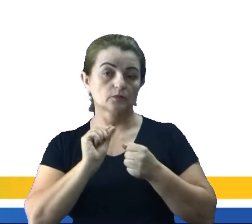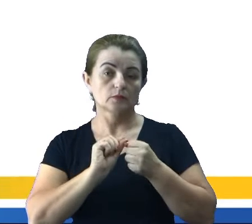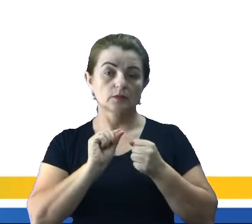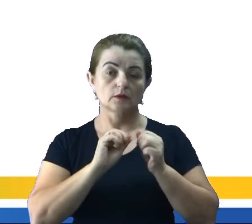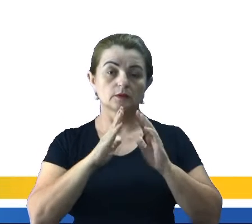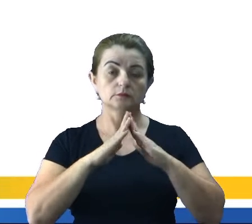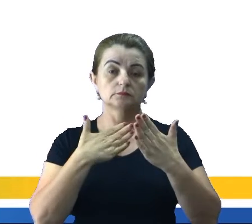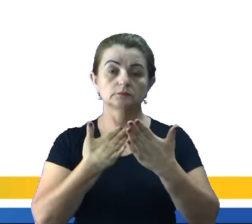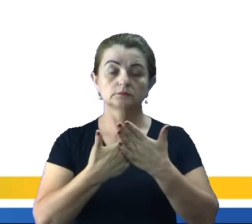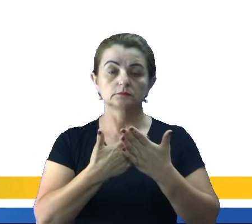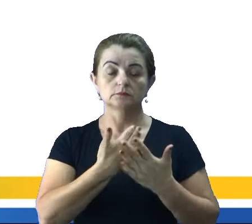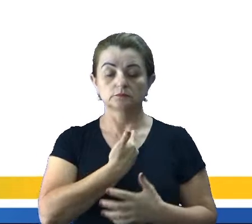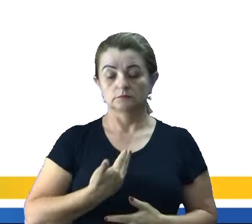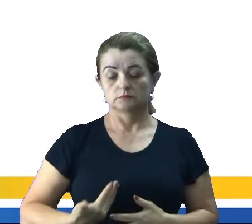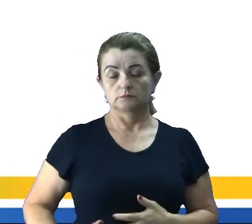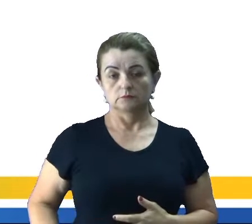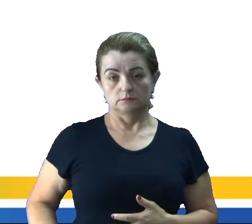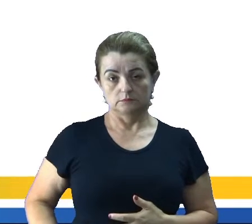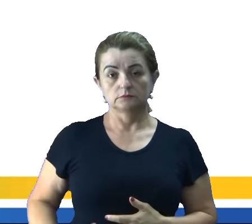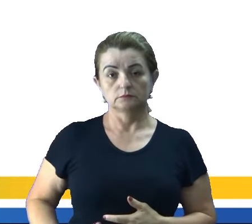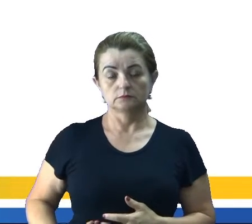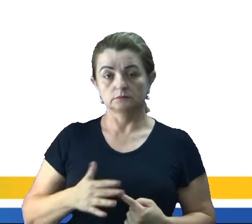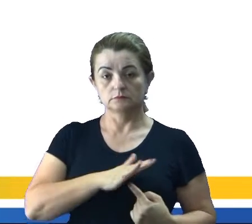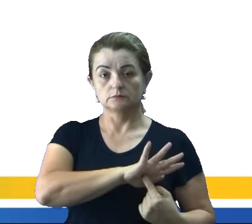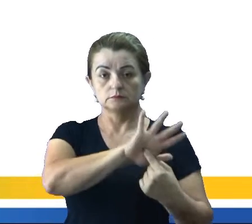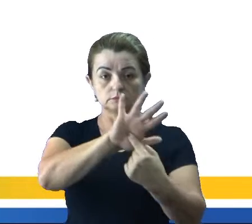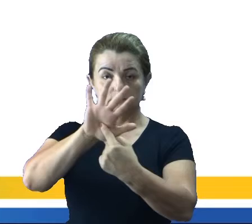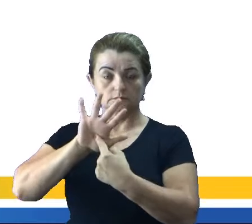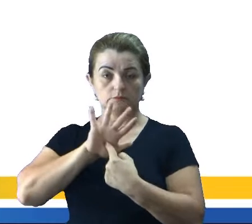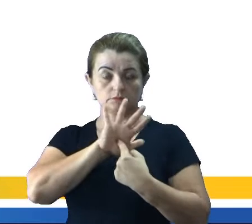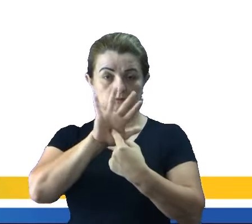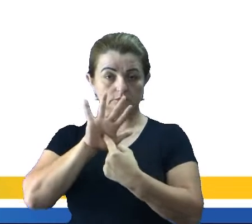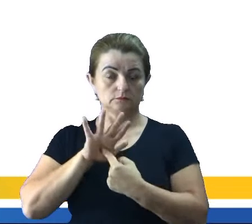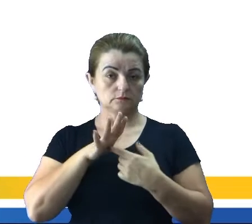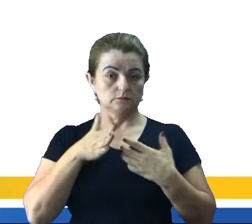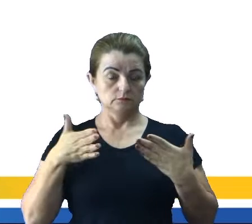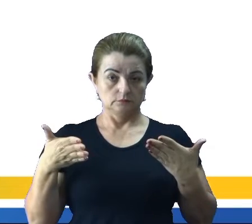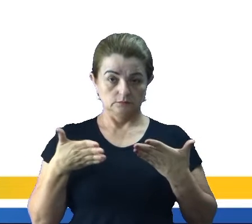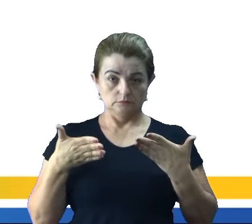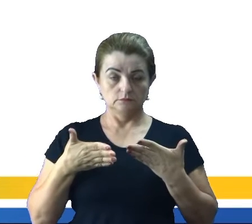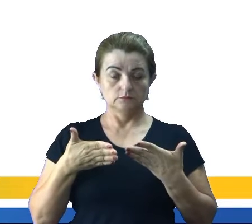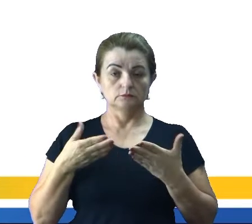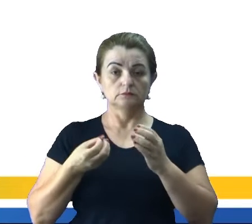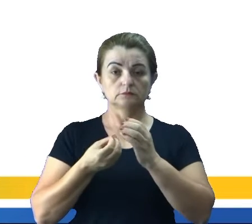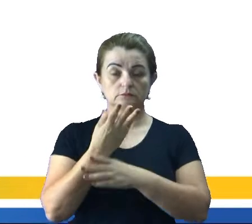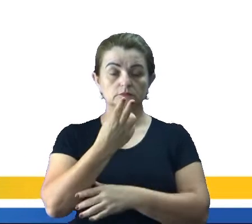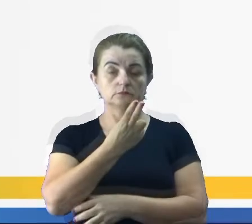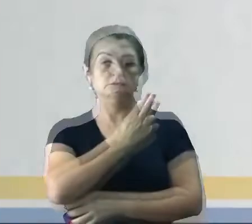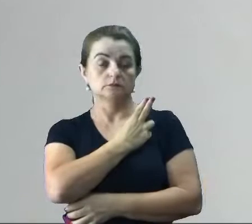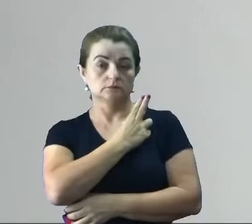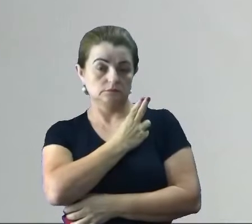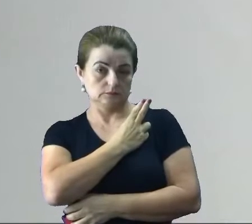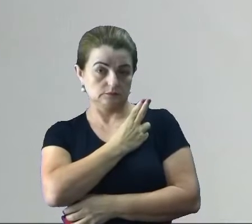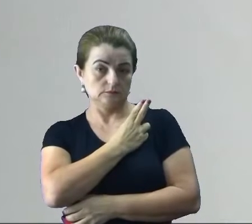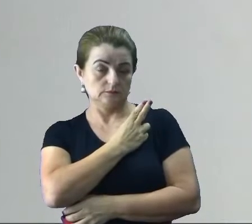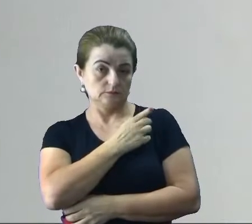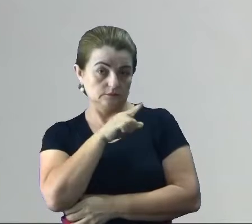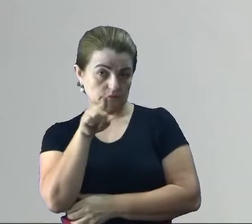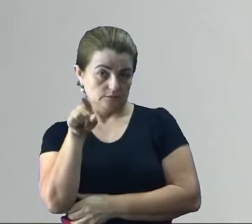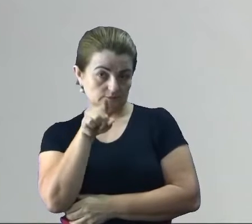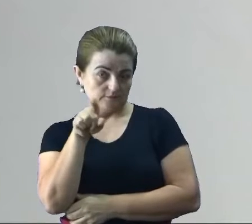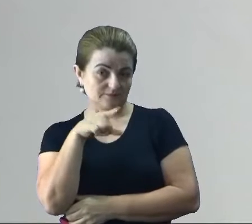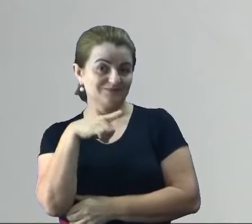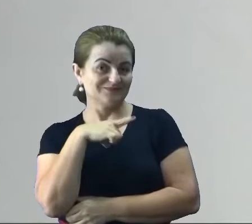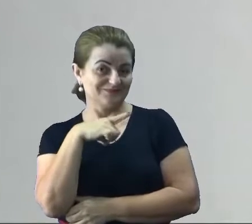nas escolas públicas do Estado, né, para uma apresentação, esse ano ela vai ocorrer na UFAC, inclusive, se você